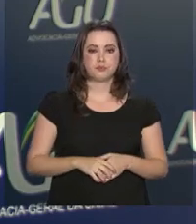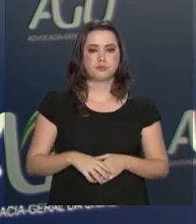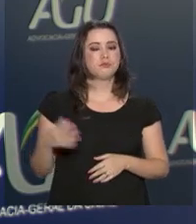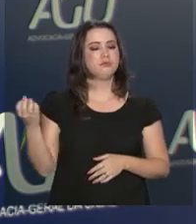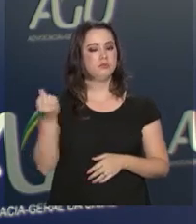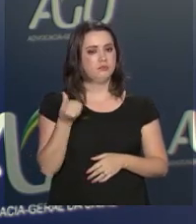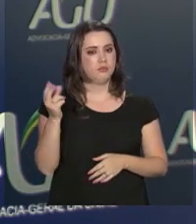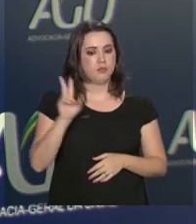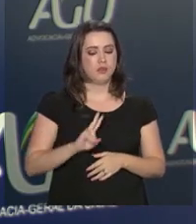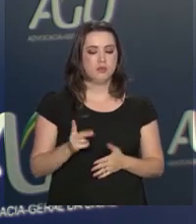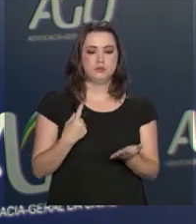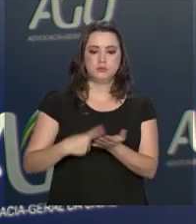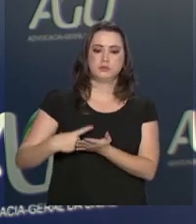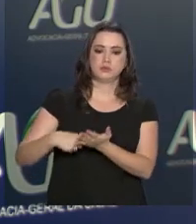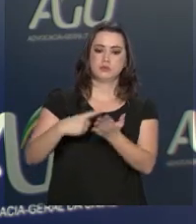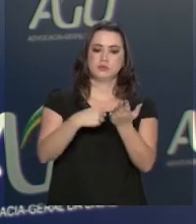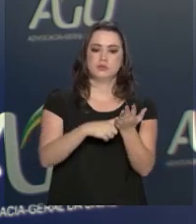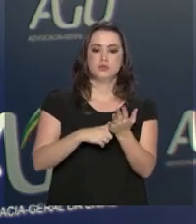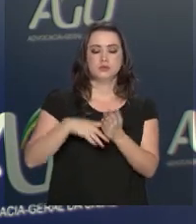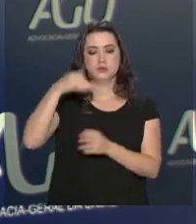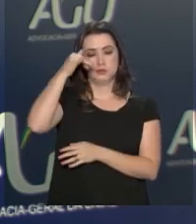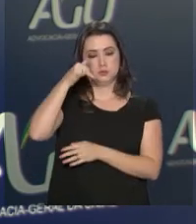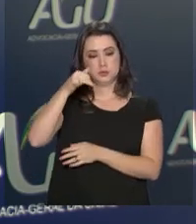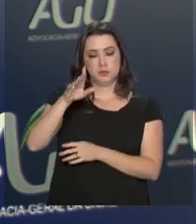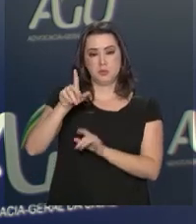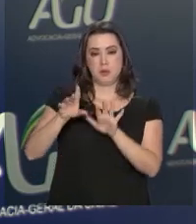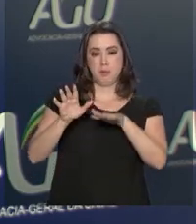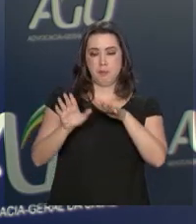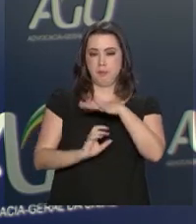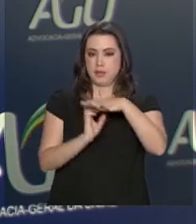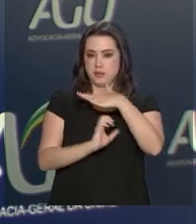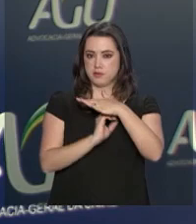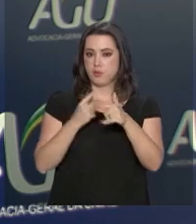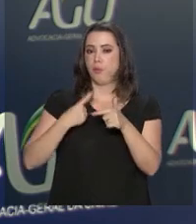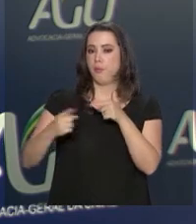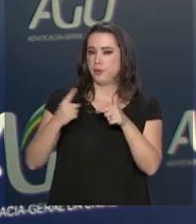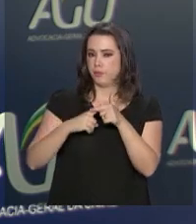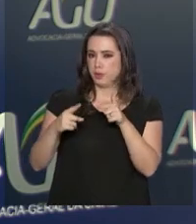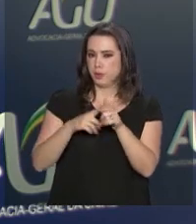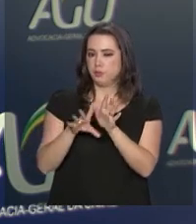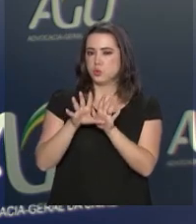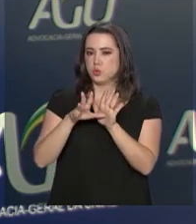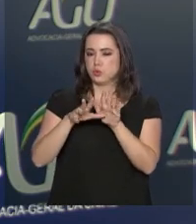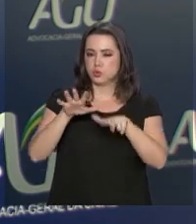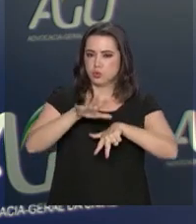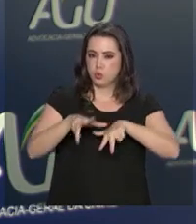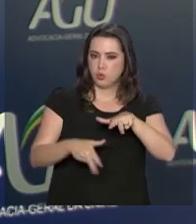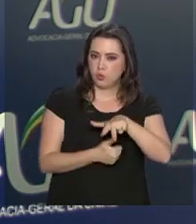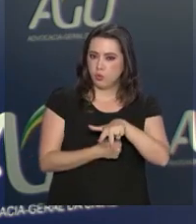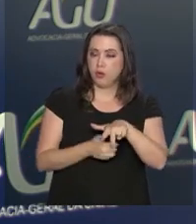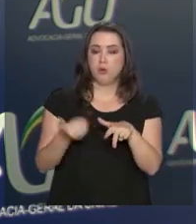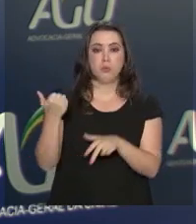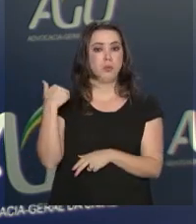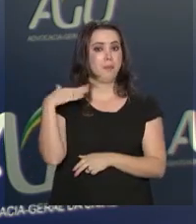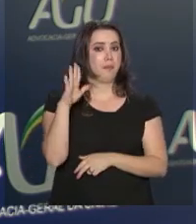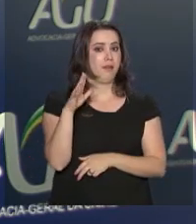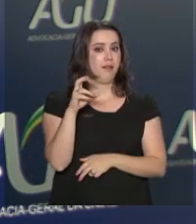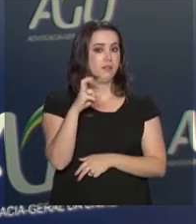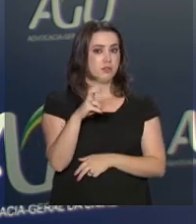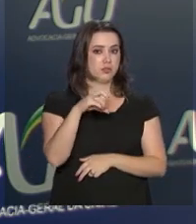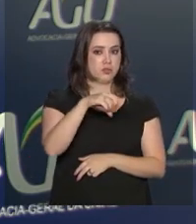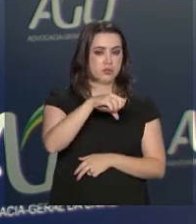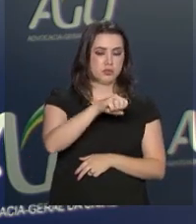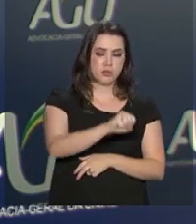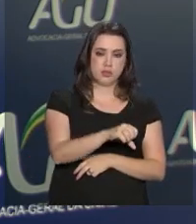assinado pelos órgãos federais contra empresas investigadas na Operação Lava Jato. Mais de R$ 589 milhões